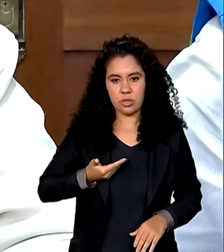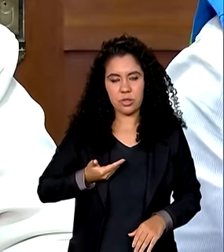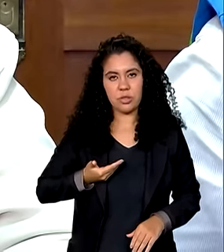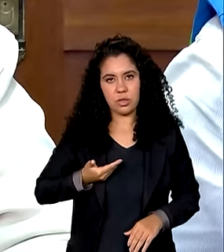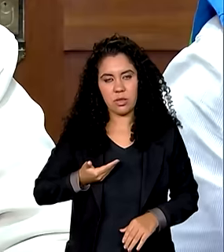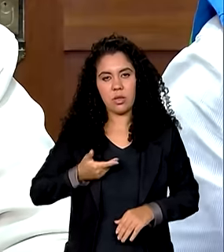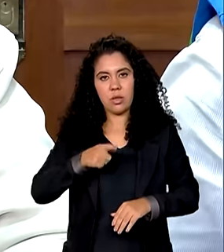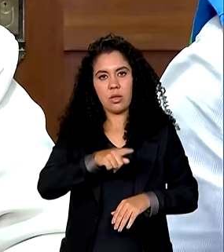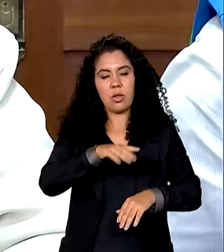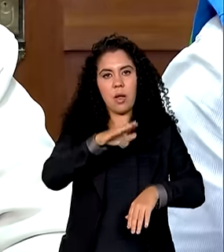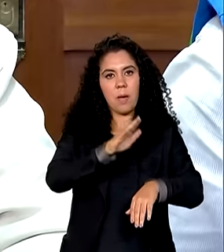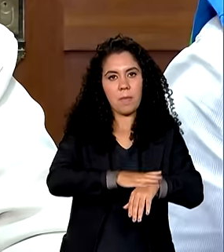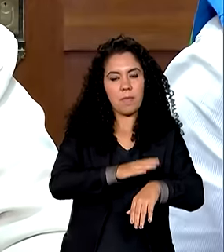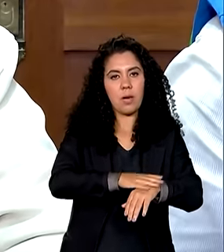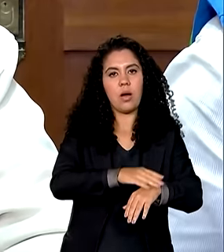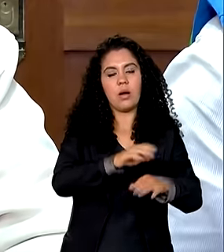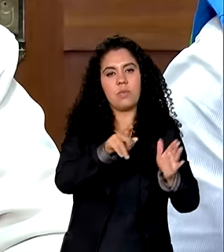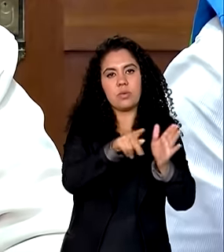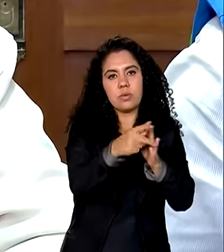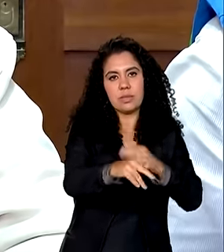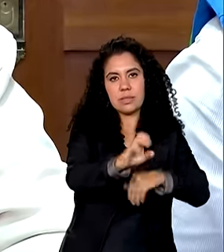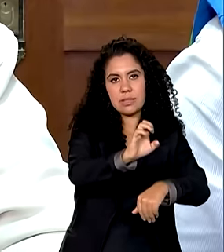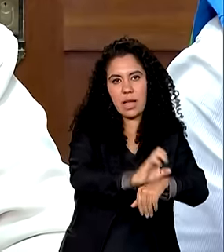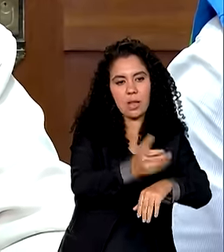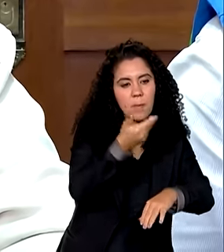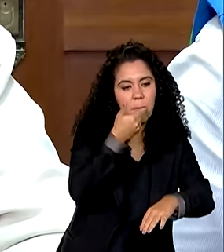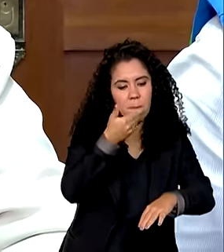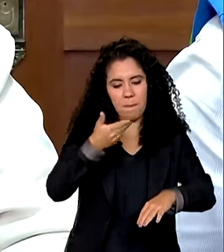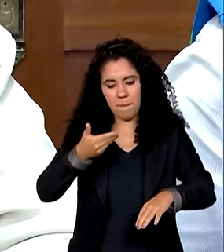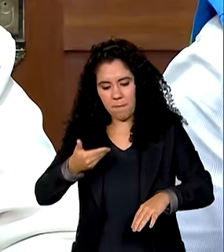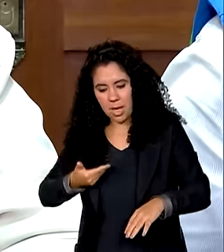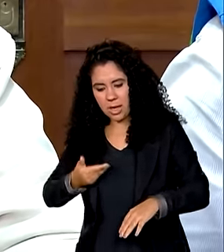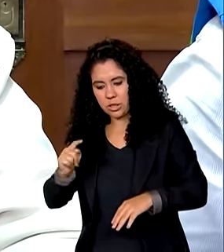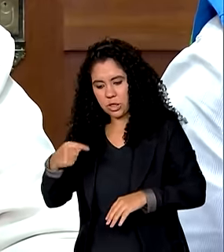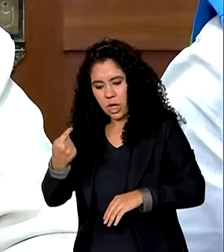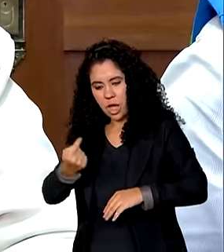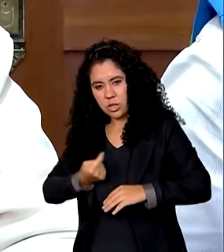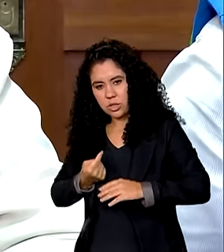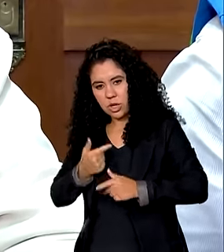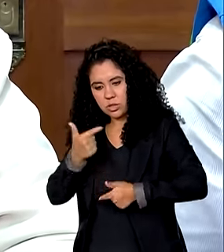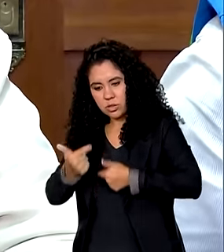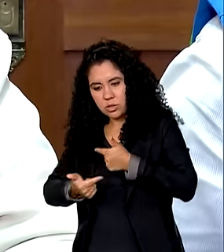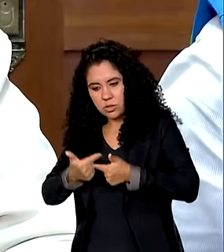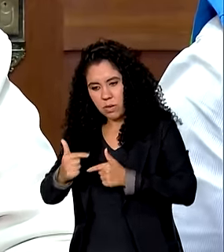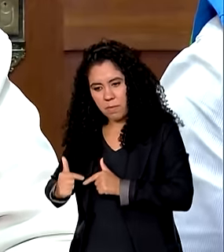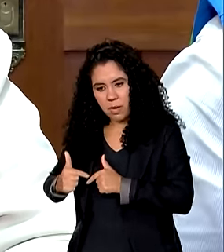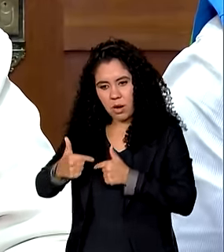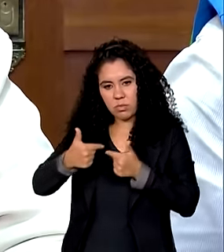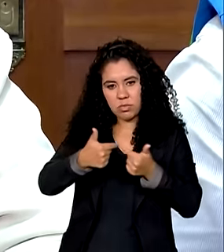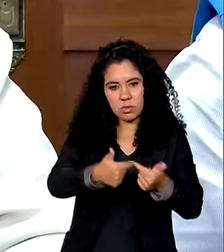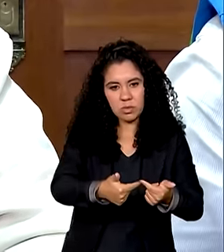defesa civil do município ou pelo estado uma demanda nós trabalhamos no sentido de viabilizá-la